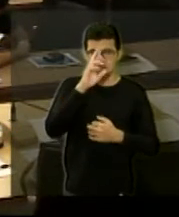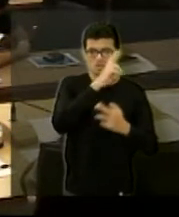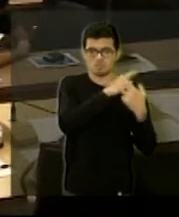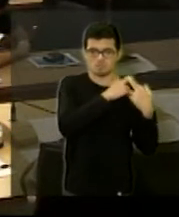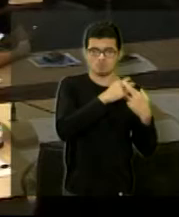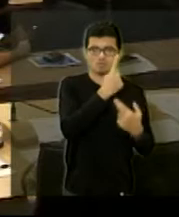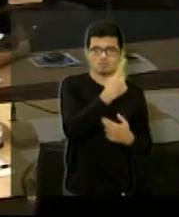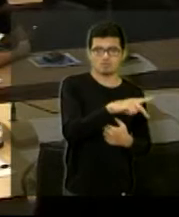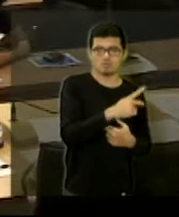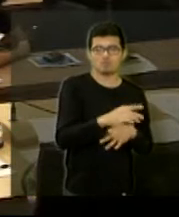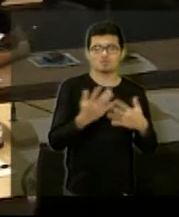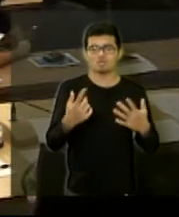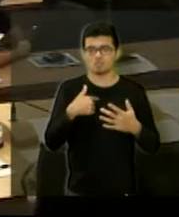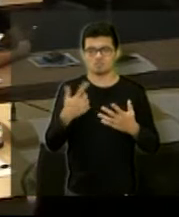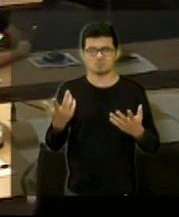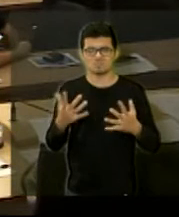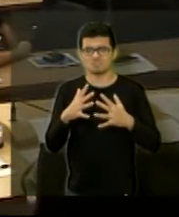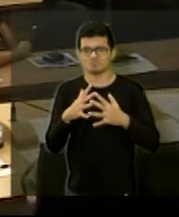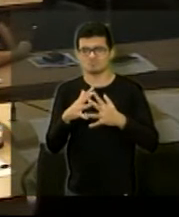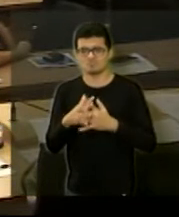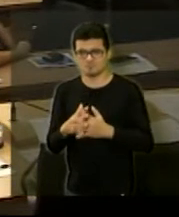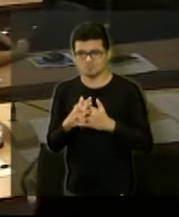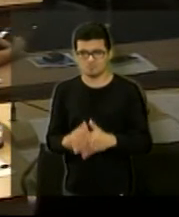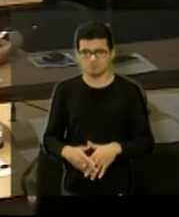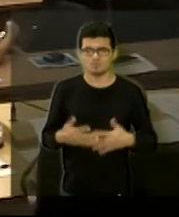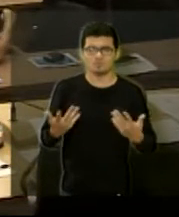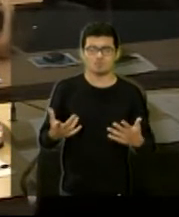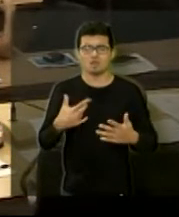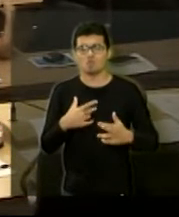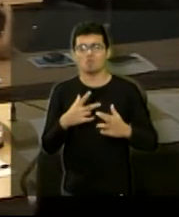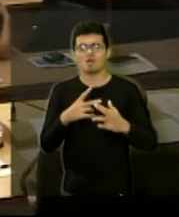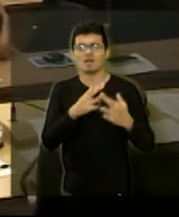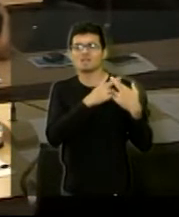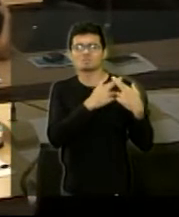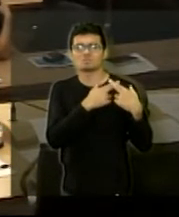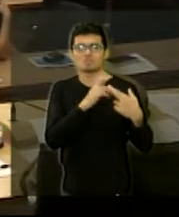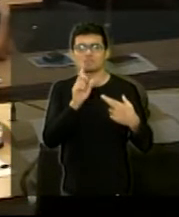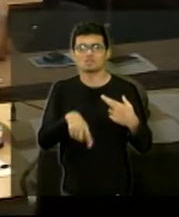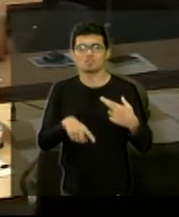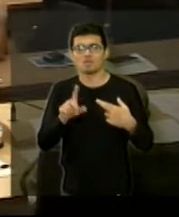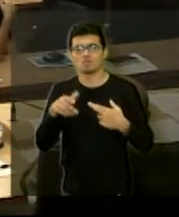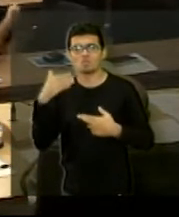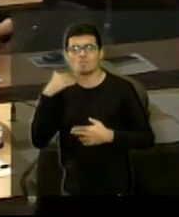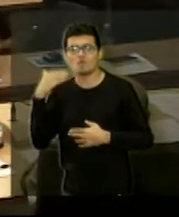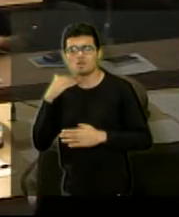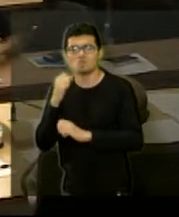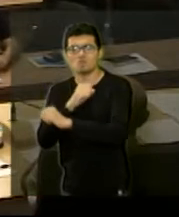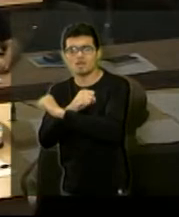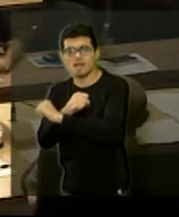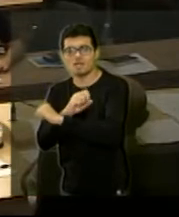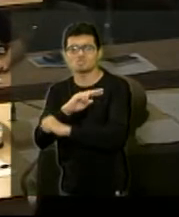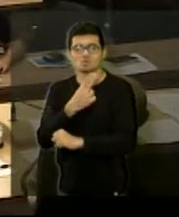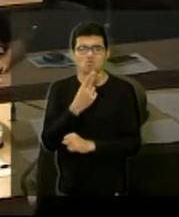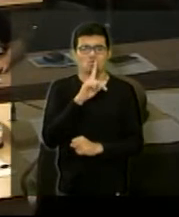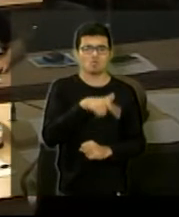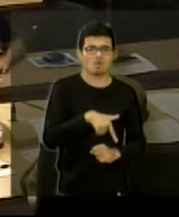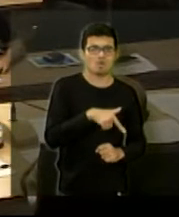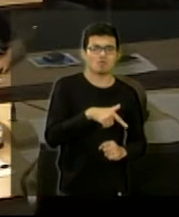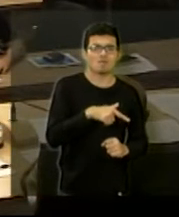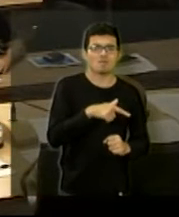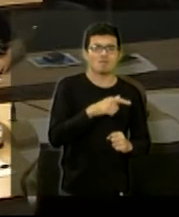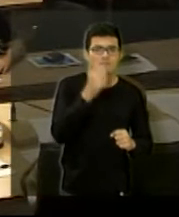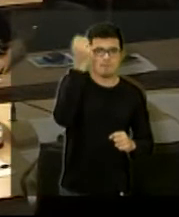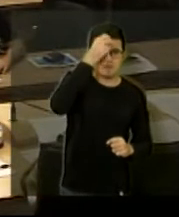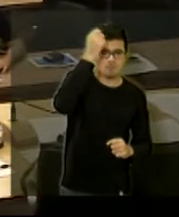no fogo cruzado no meio do caminho. Então, de quem que é total essa responsabilidade, se é conjunta entre os dois, que nós temos casos